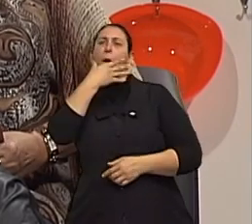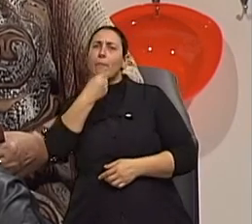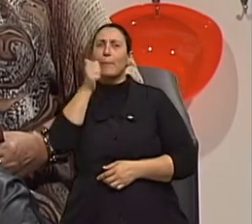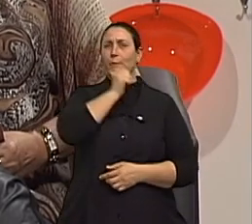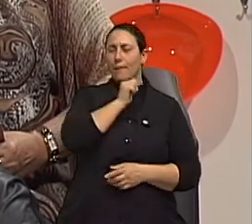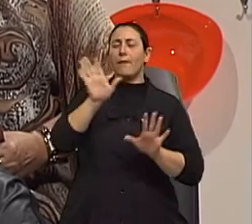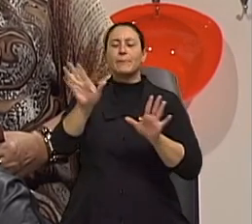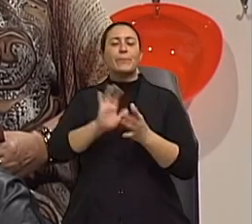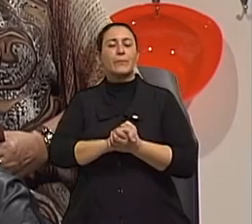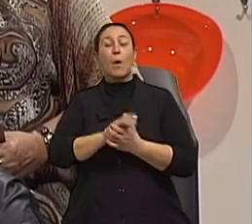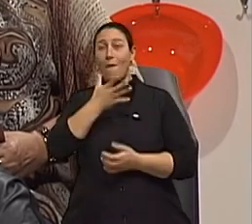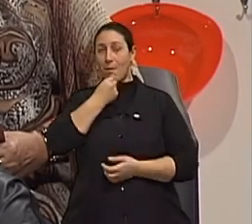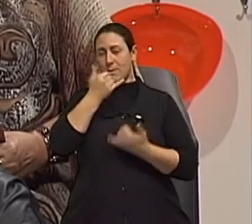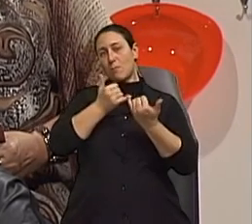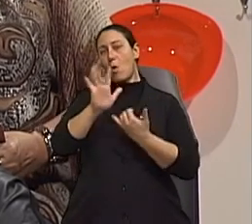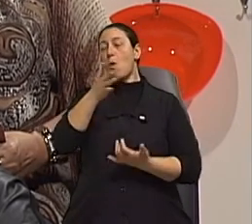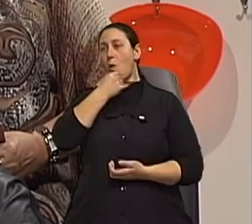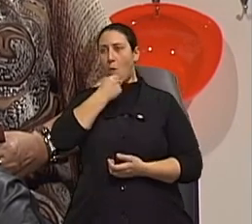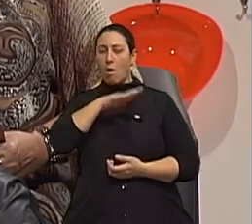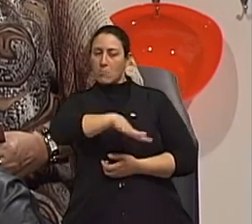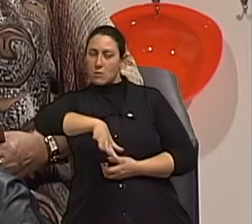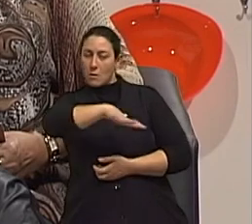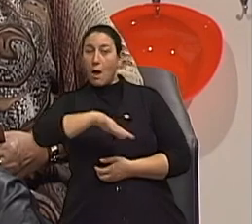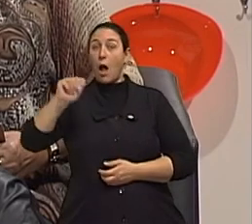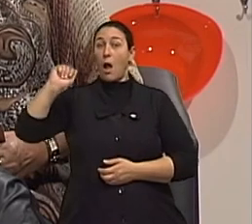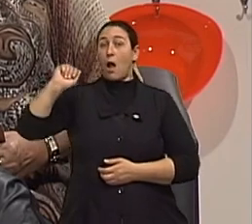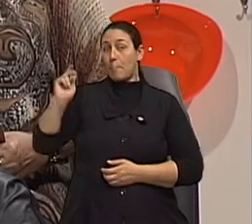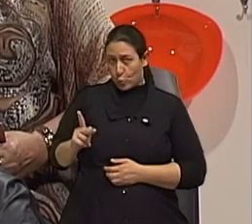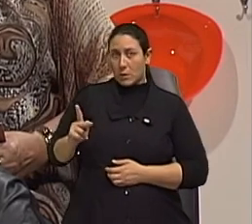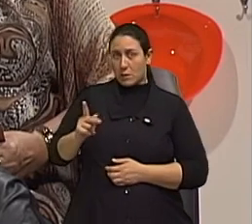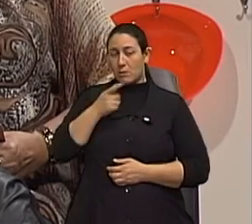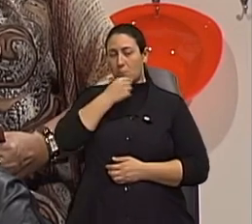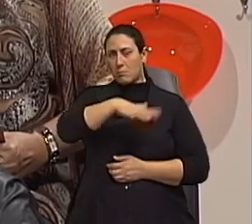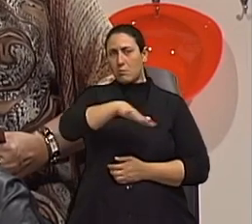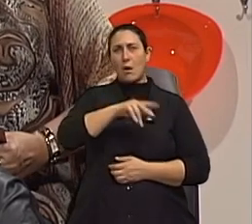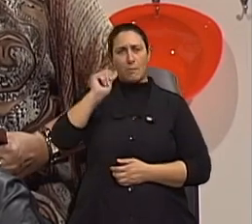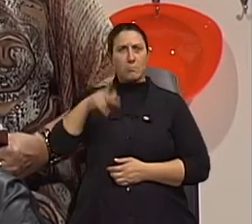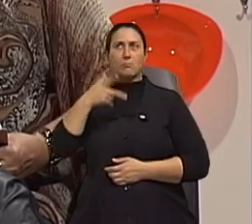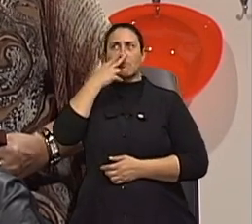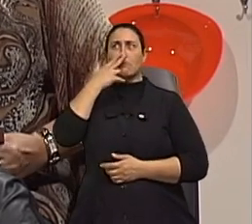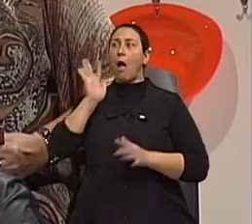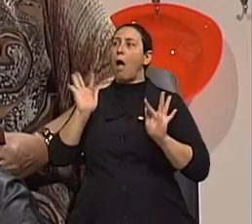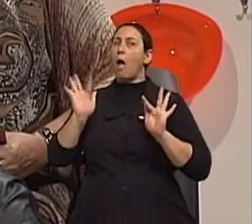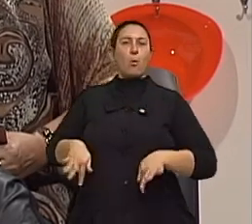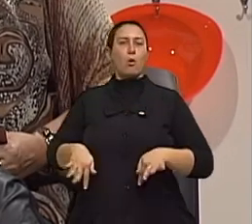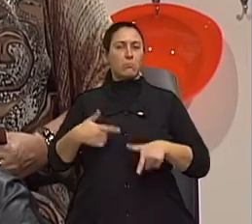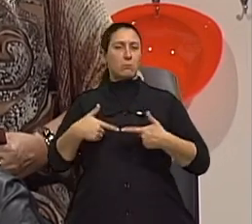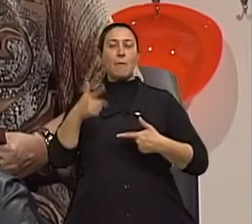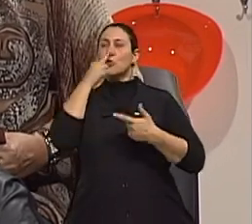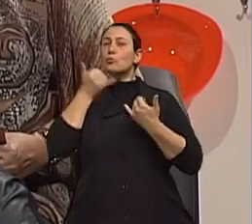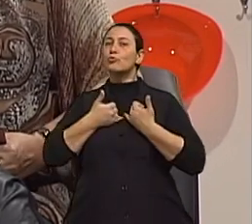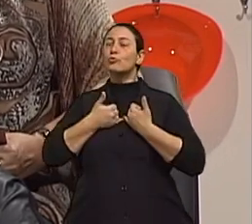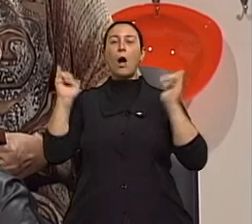que os homens quando se aposentam tem uma, uma, um baque, que nem a gente fala normalmente,